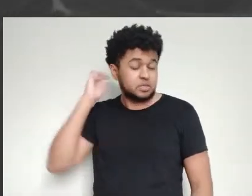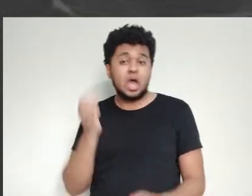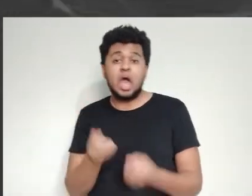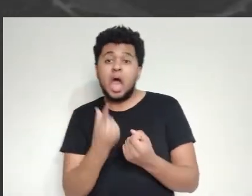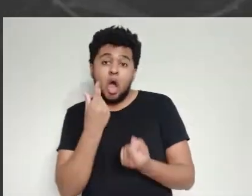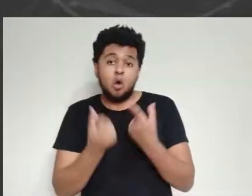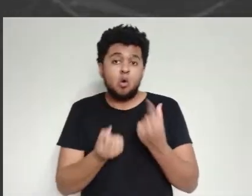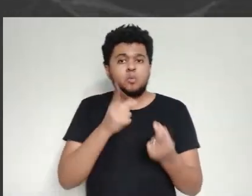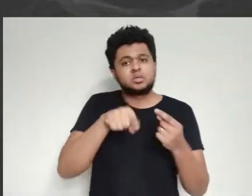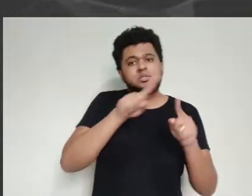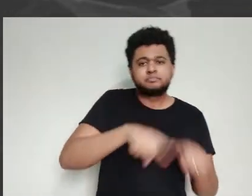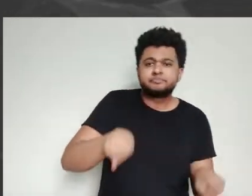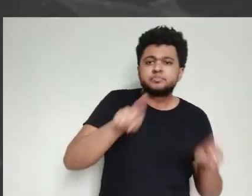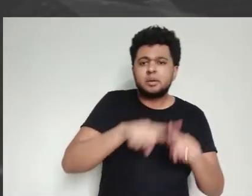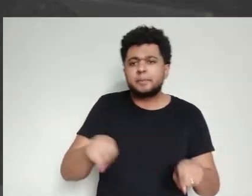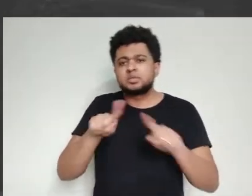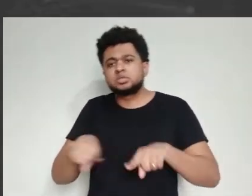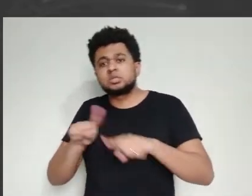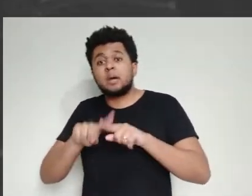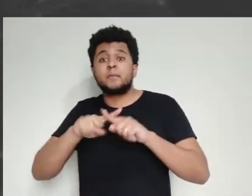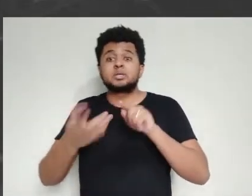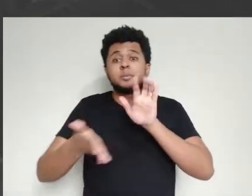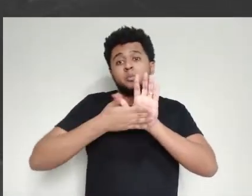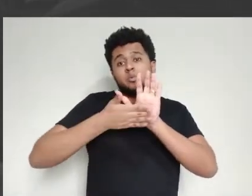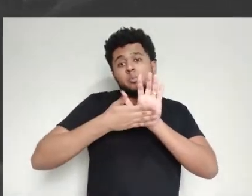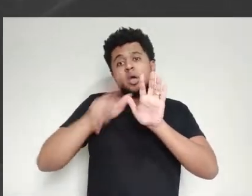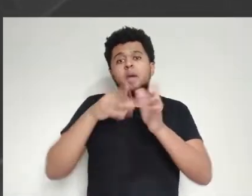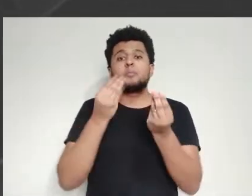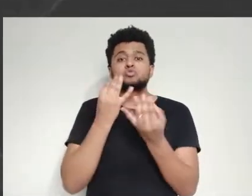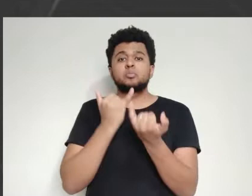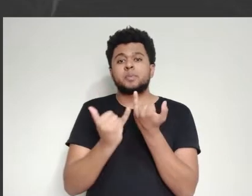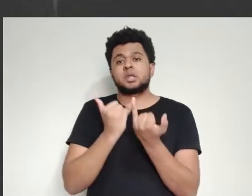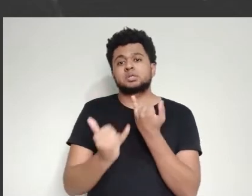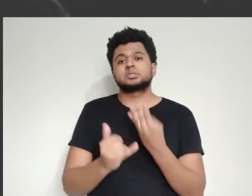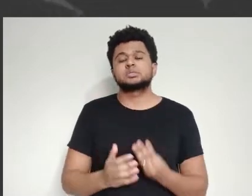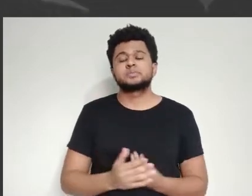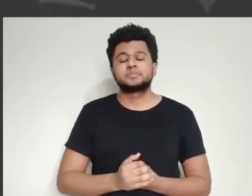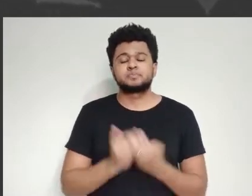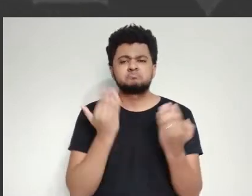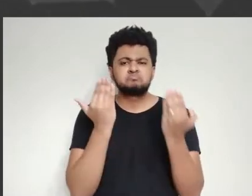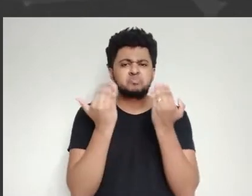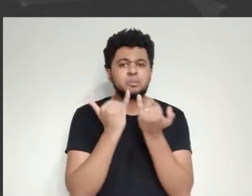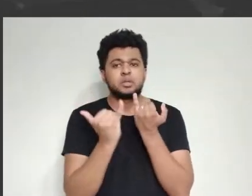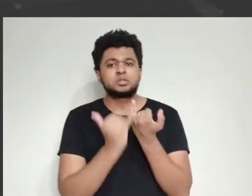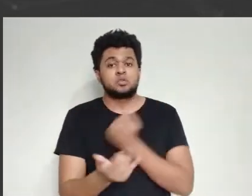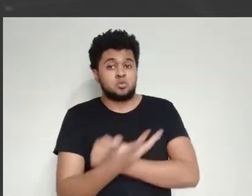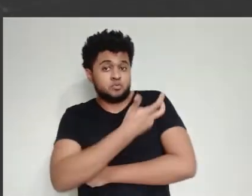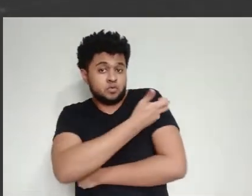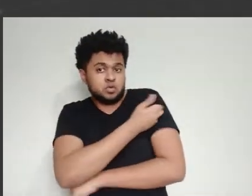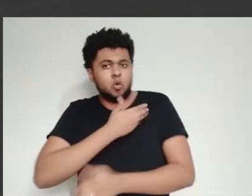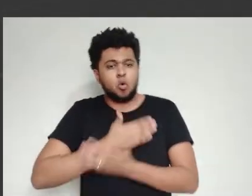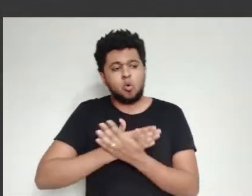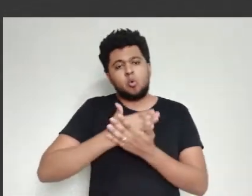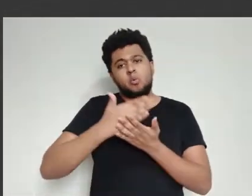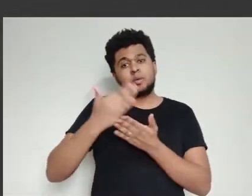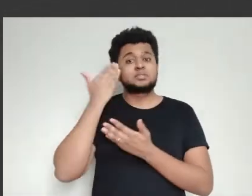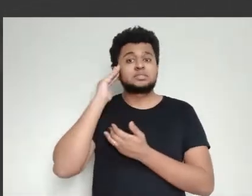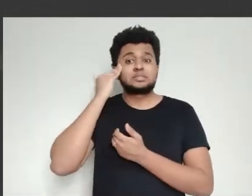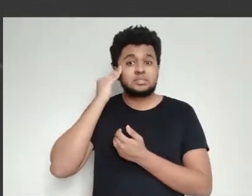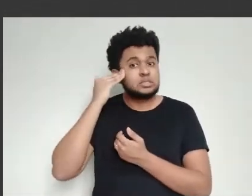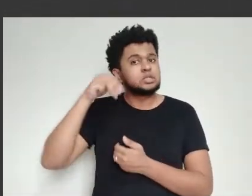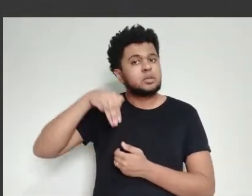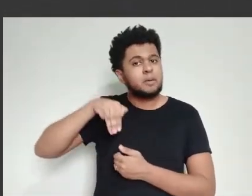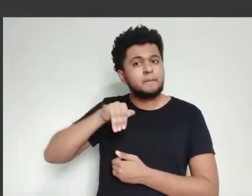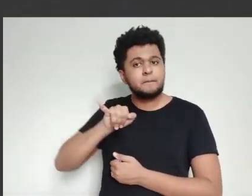a Covid-19, por exemplo. Mas as outras, elas demonstram uma certa segurança. Então,